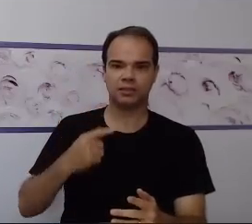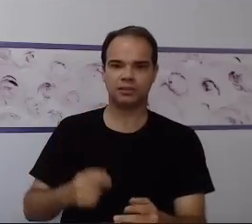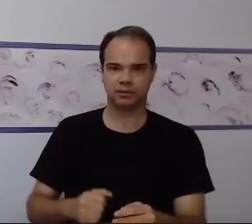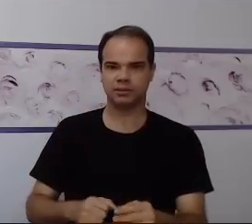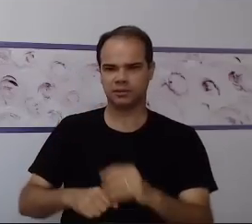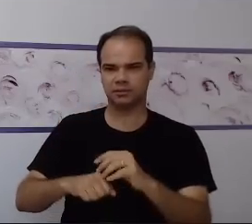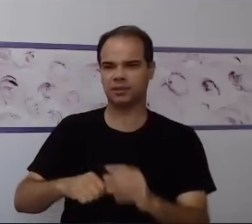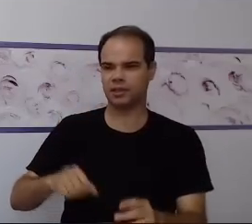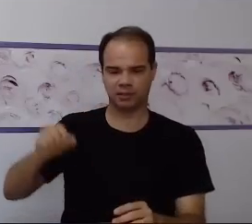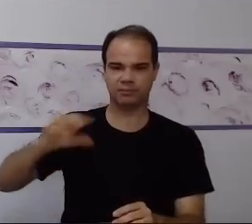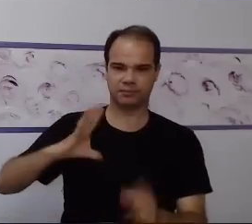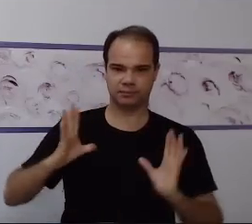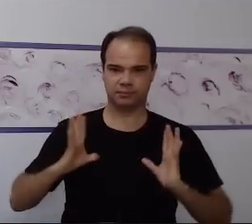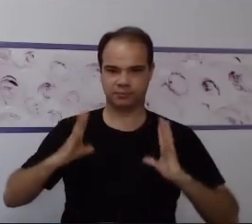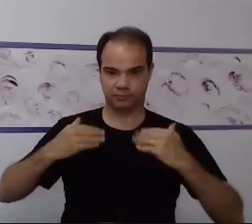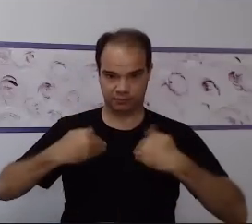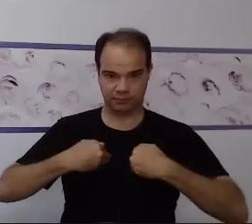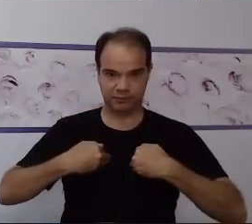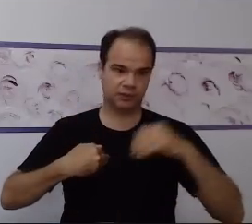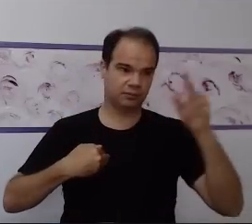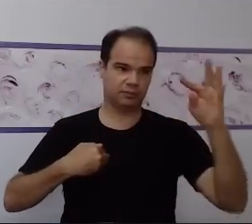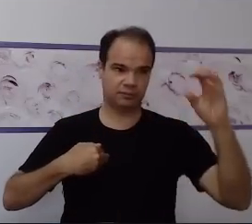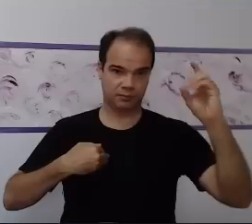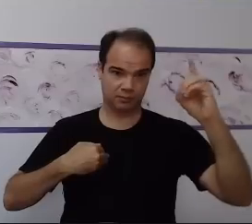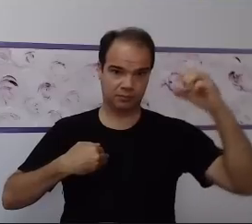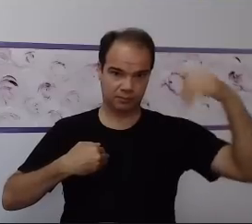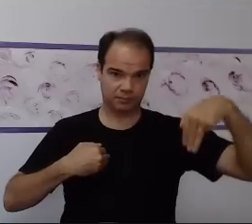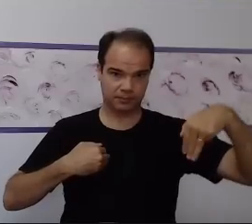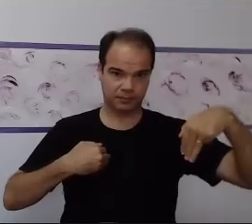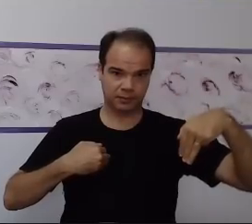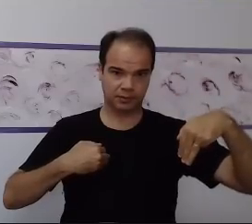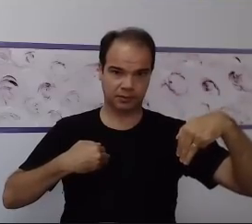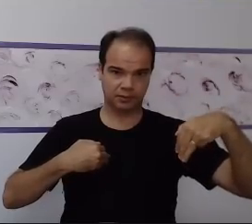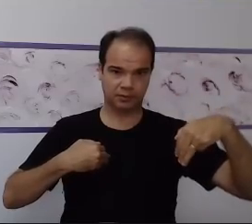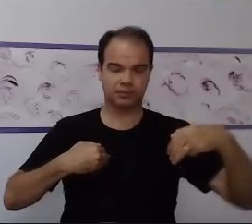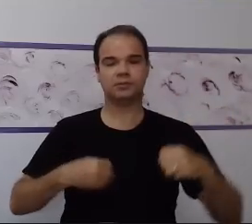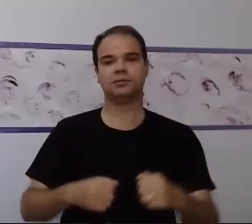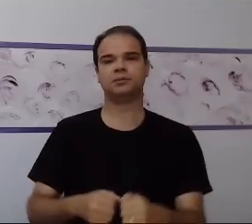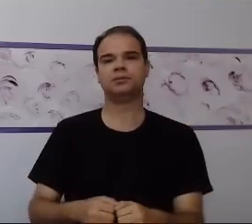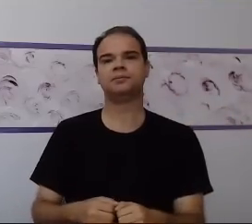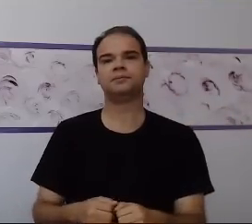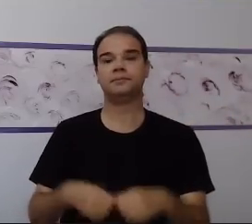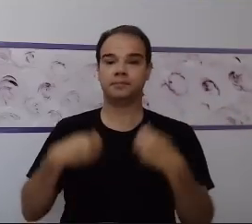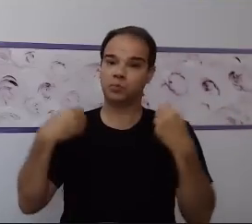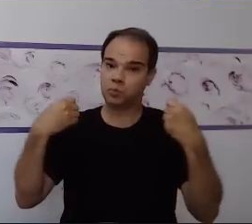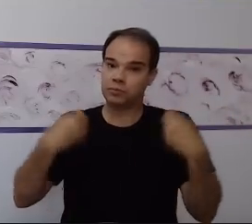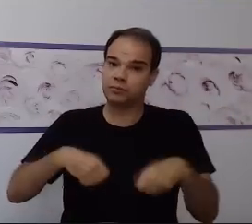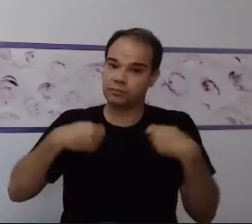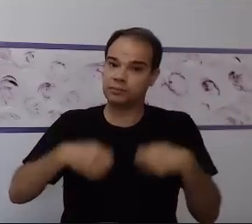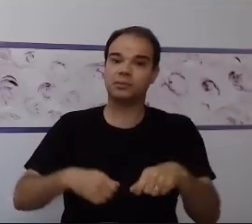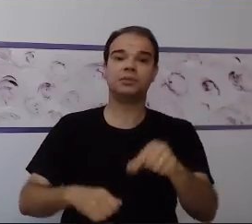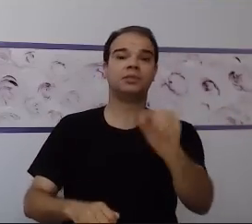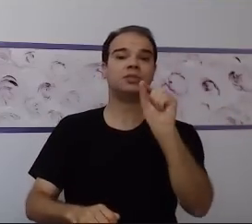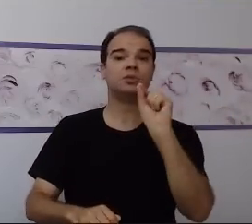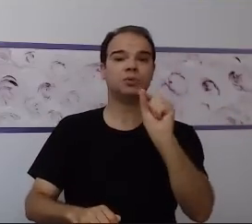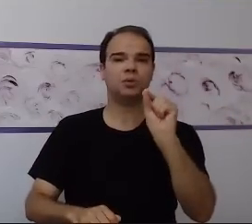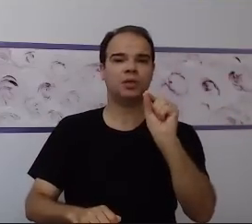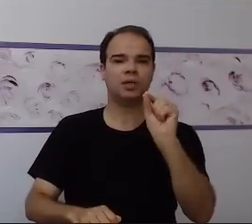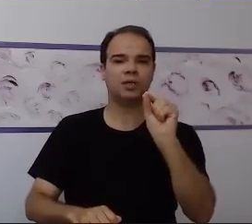com deficiência, de indivíduo com deficiência, ela tem que deixar de ser quantitativa. Ela tem que passar a